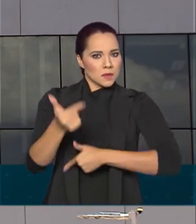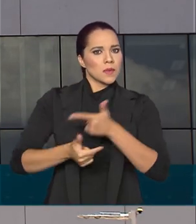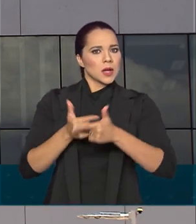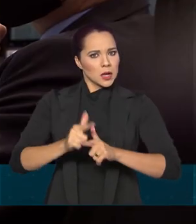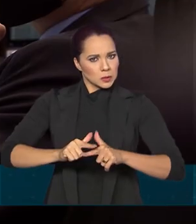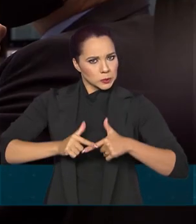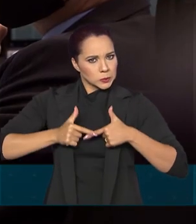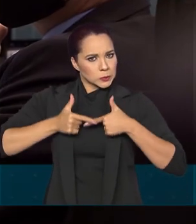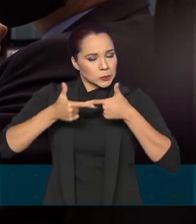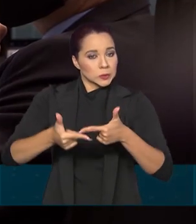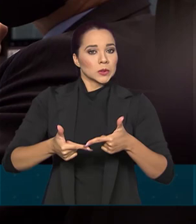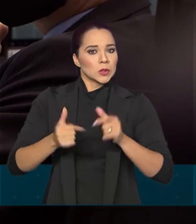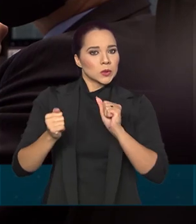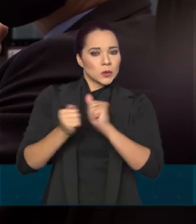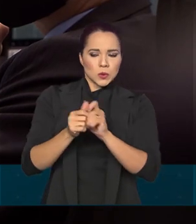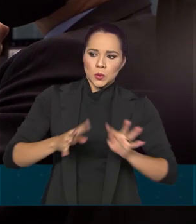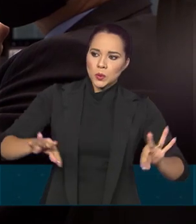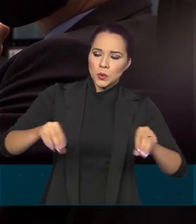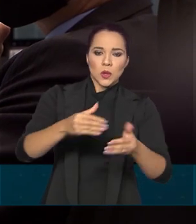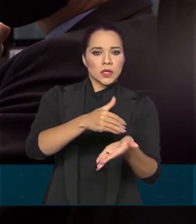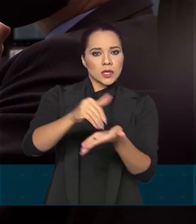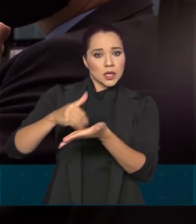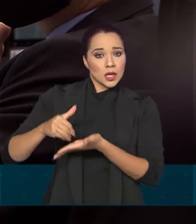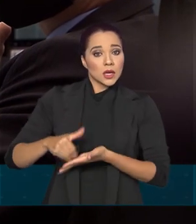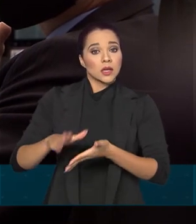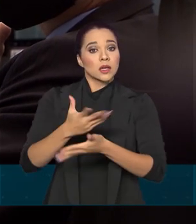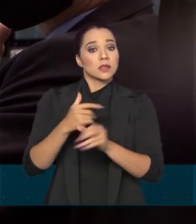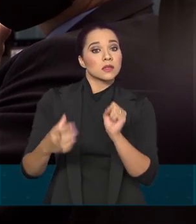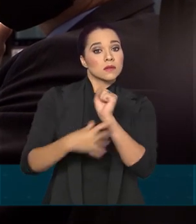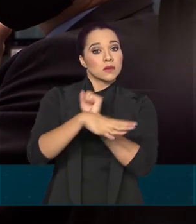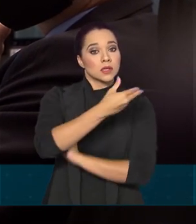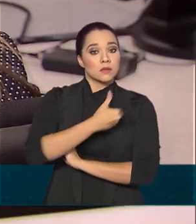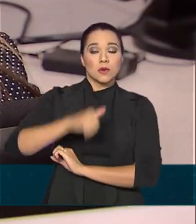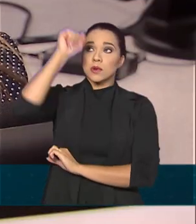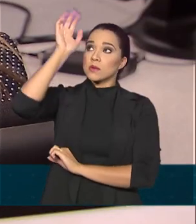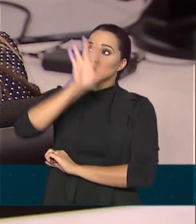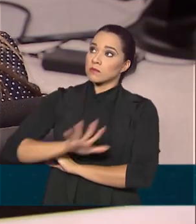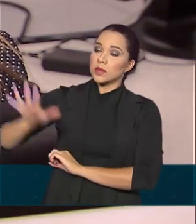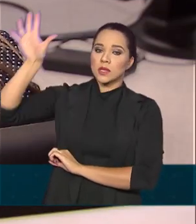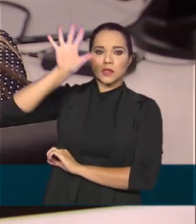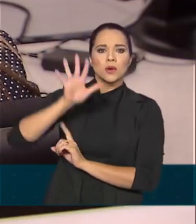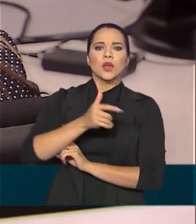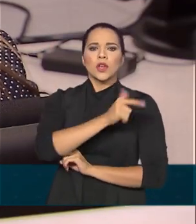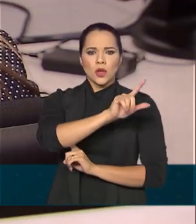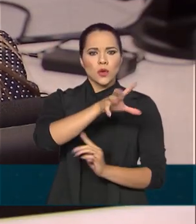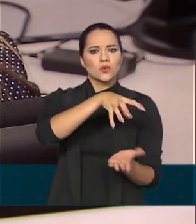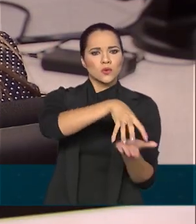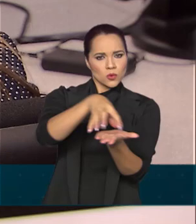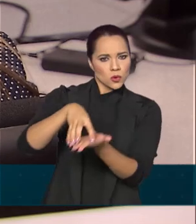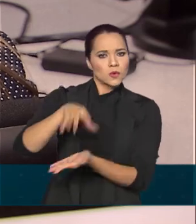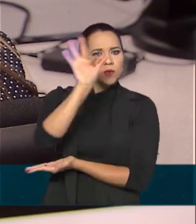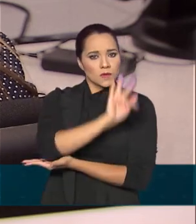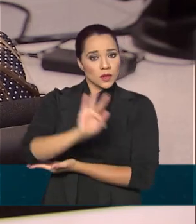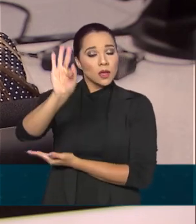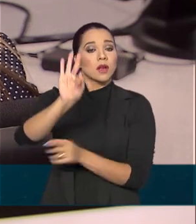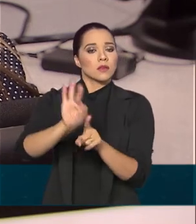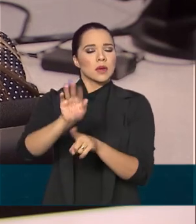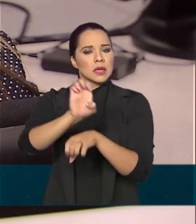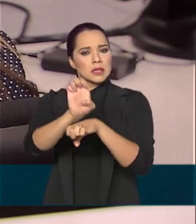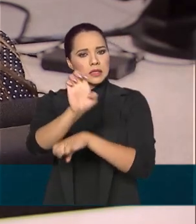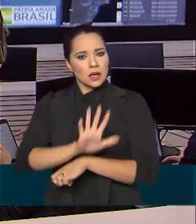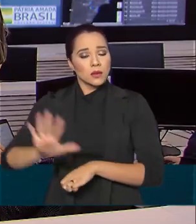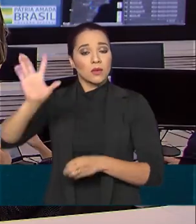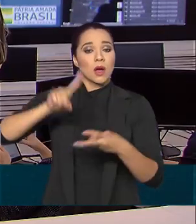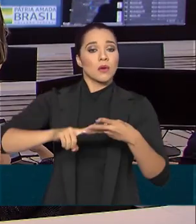integrada com todas as secretarias de segurança pública do país e outros órgãos federais, estaduais